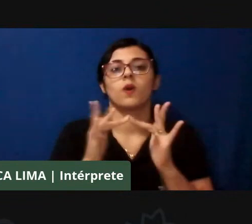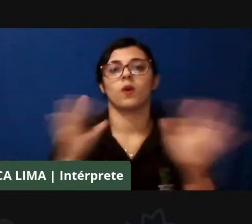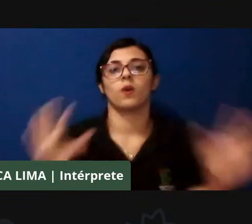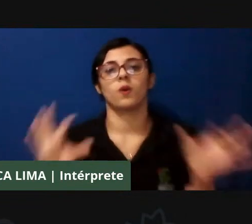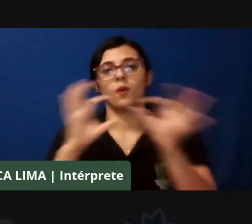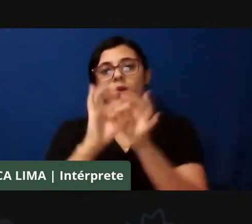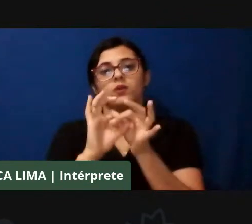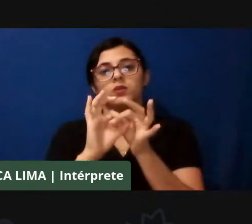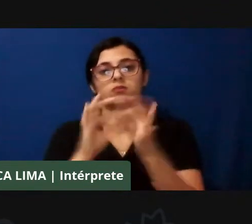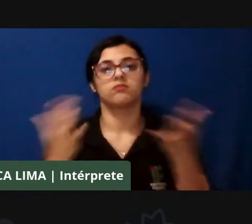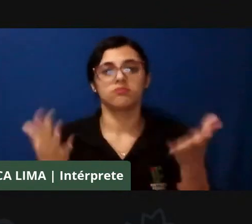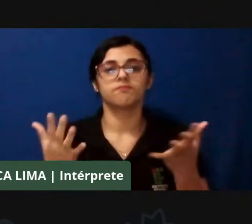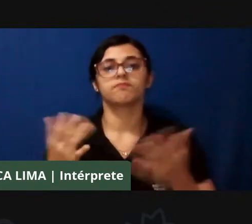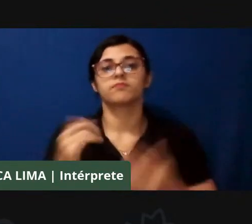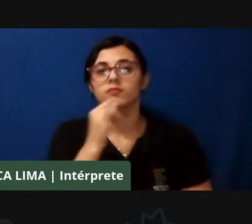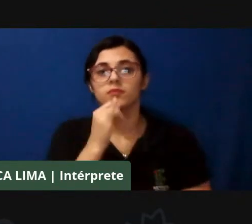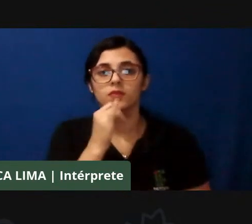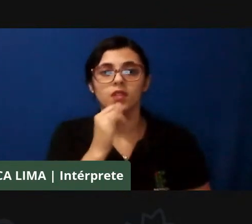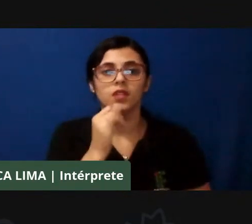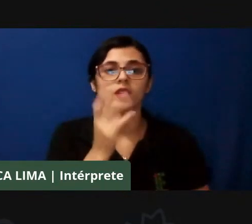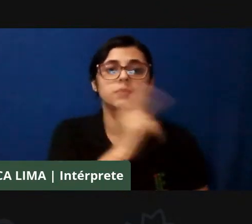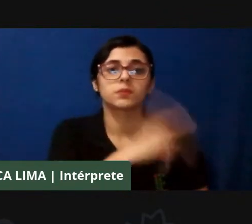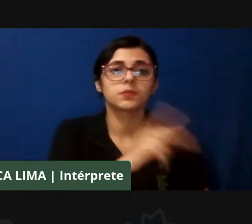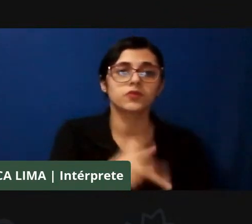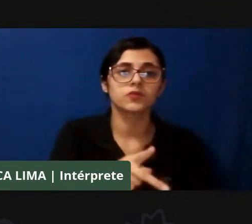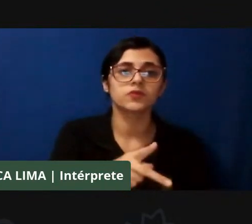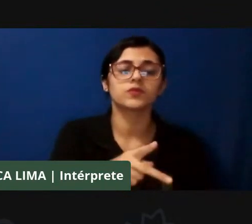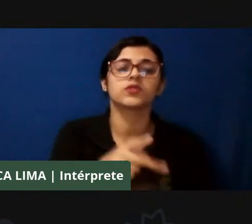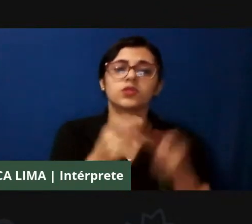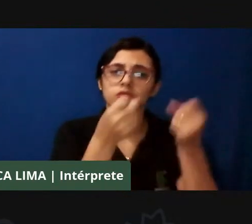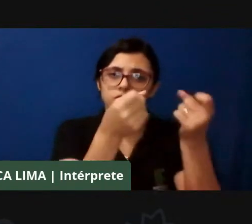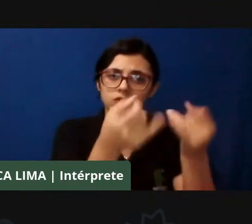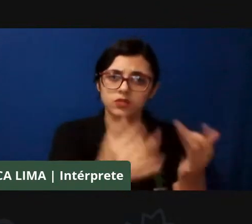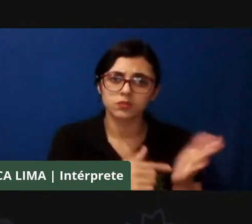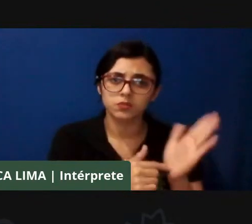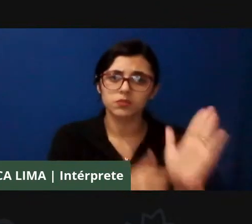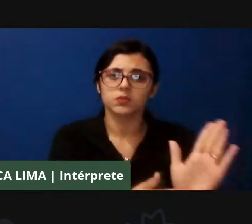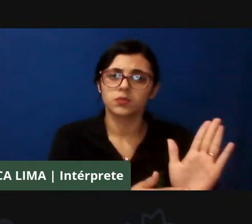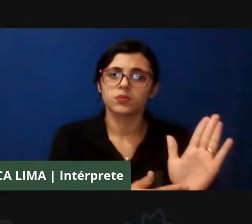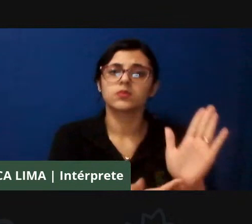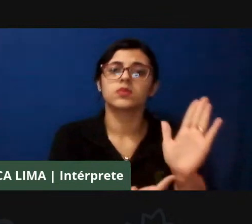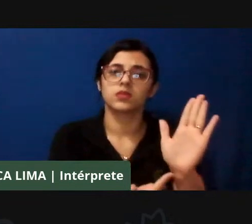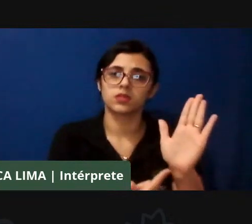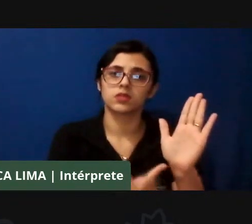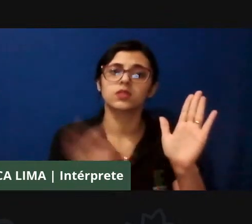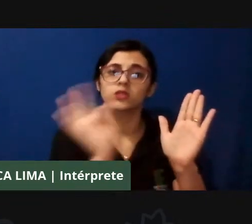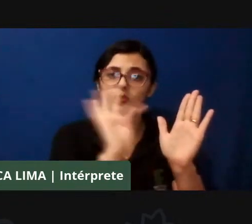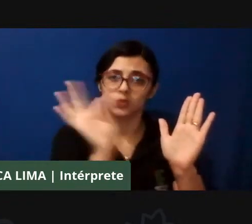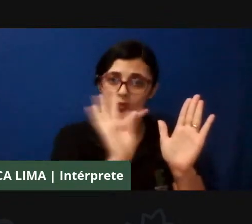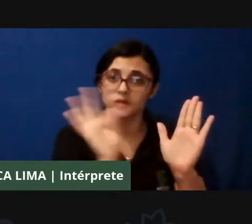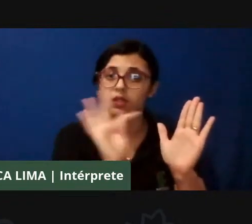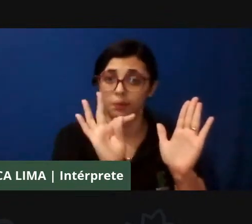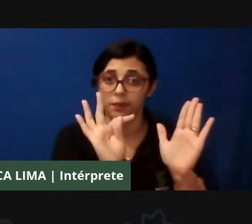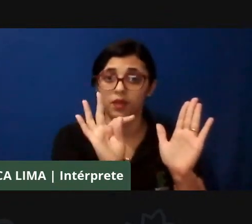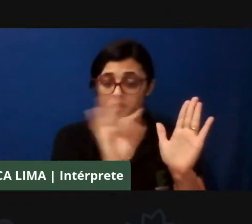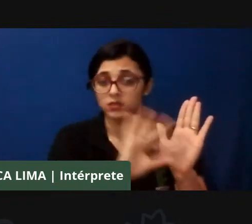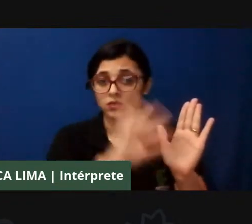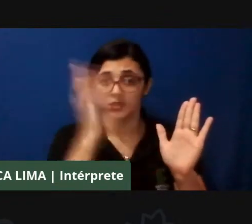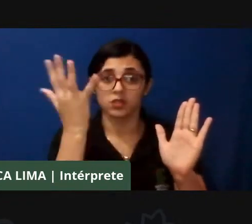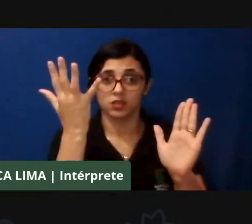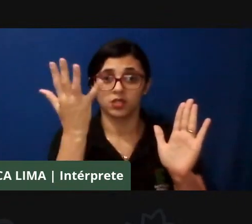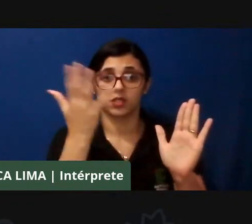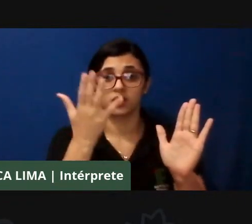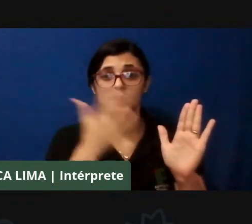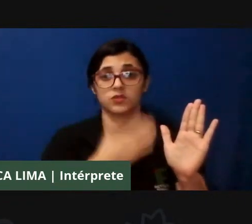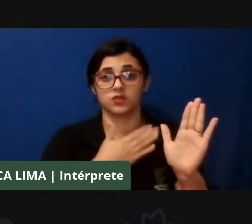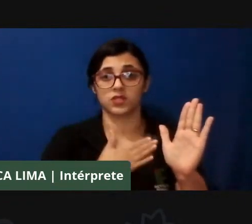quando o professor coloca um pouco do trabalho que foi realizado na minha